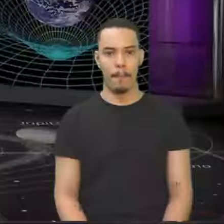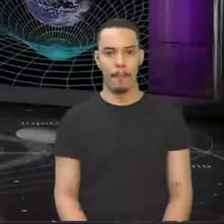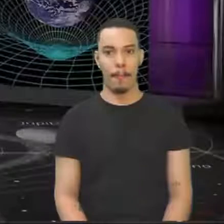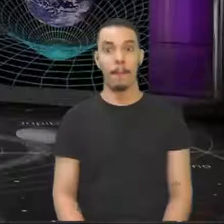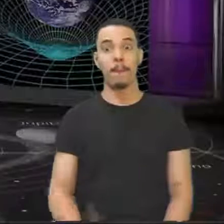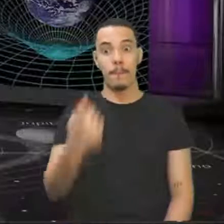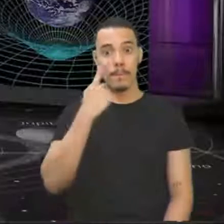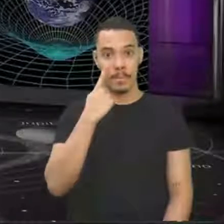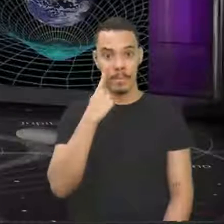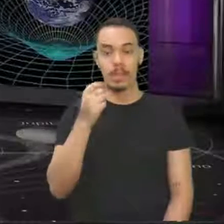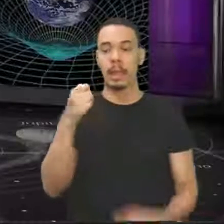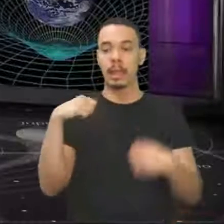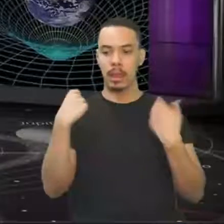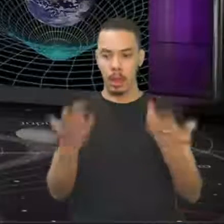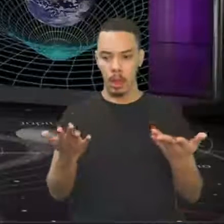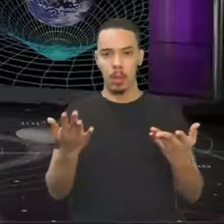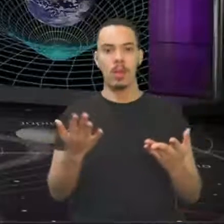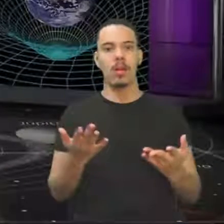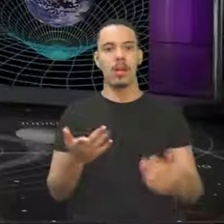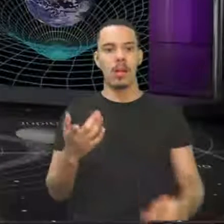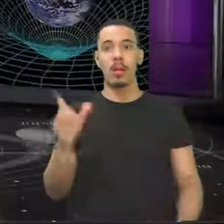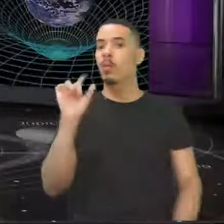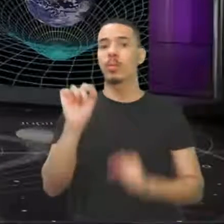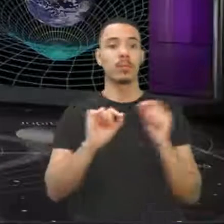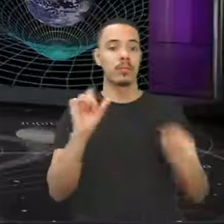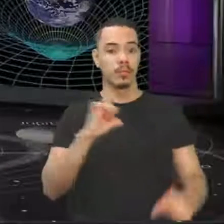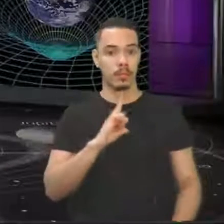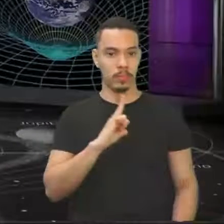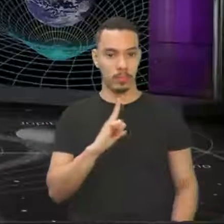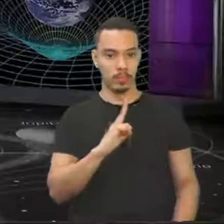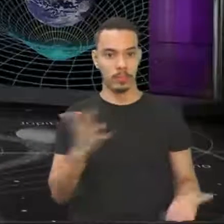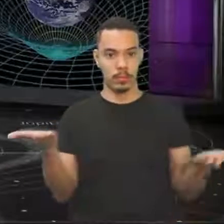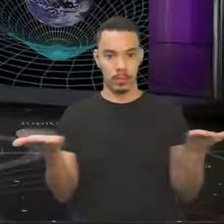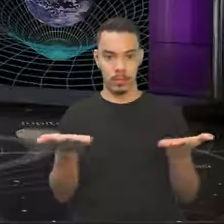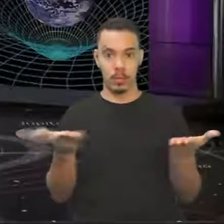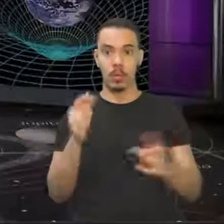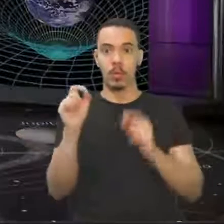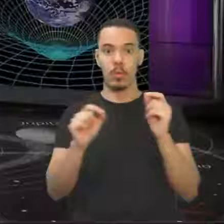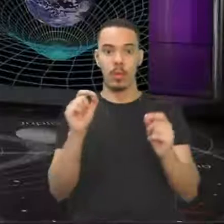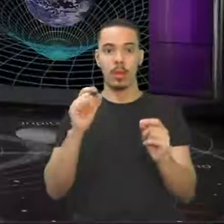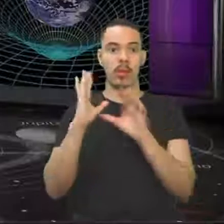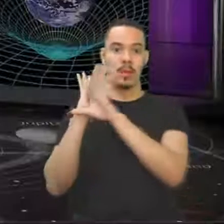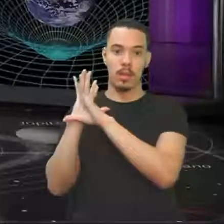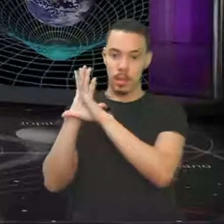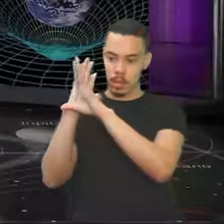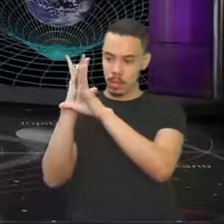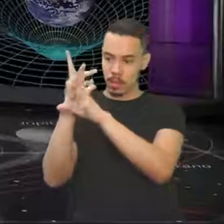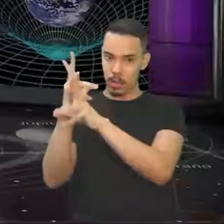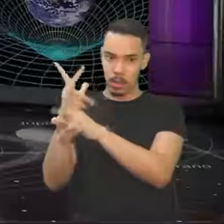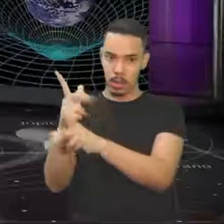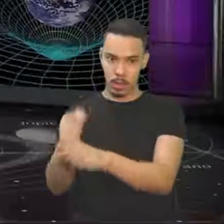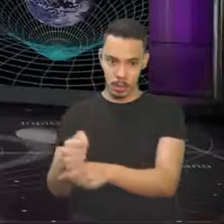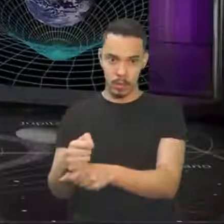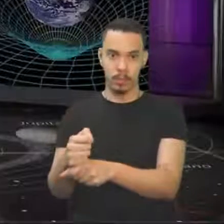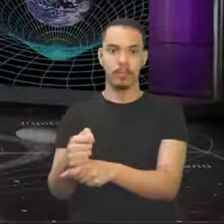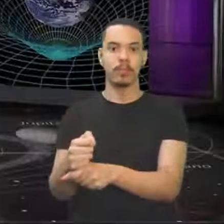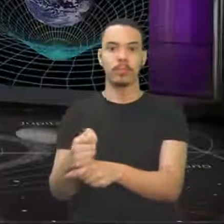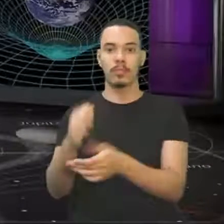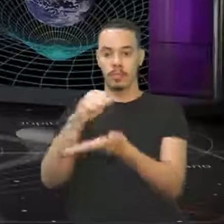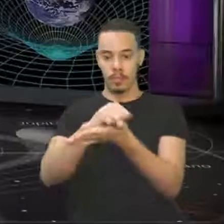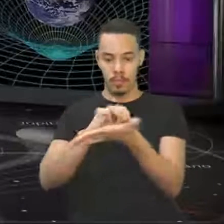Ó, pessoal, então é seguinte, o que é que nós temos? Nós temos aí a revisão das